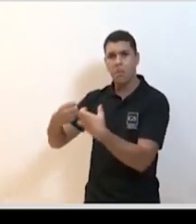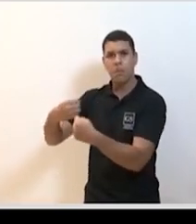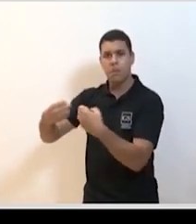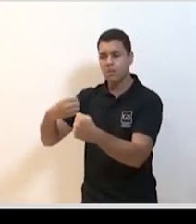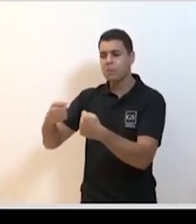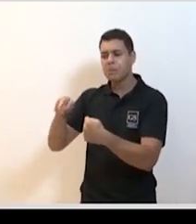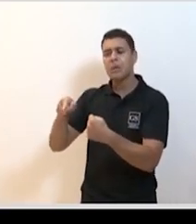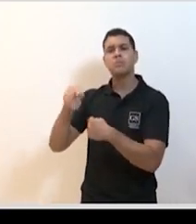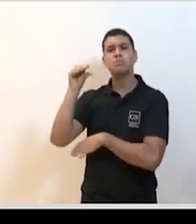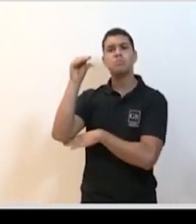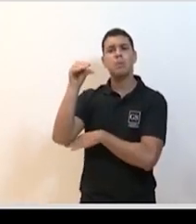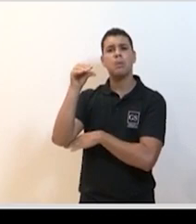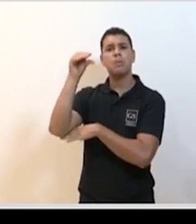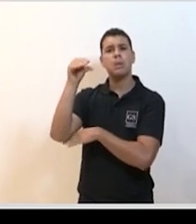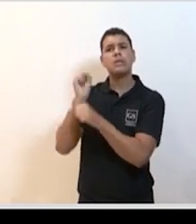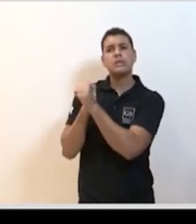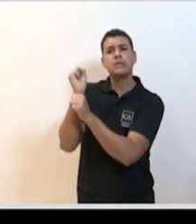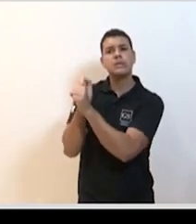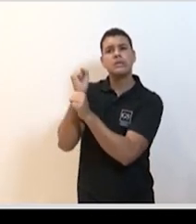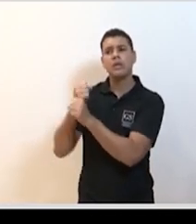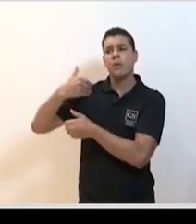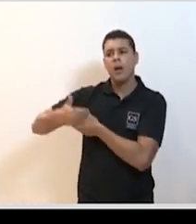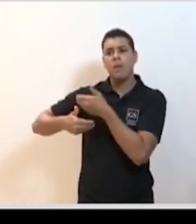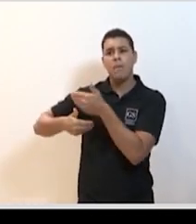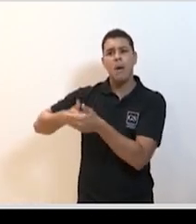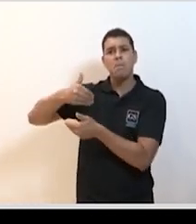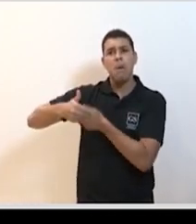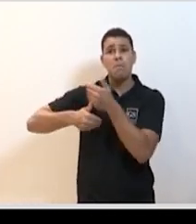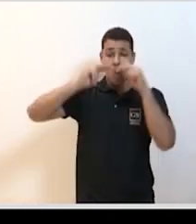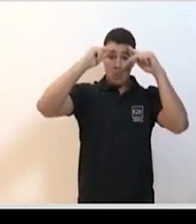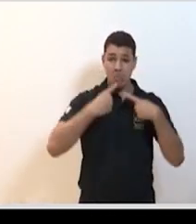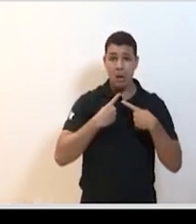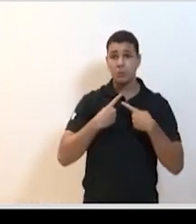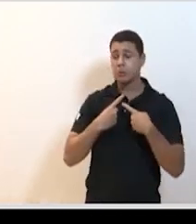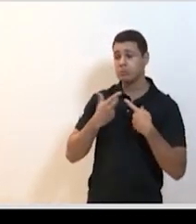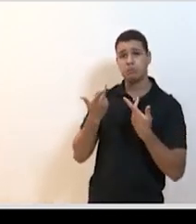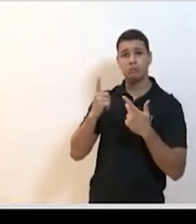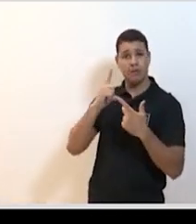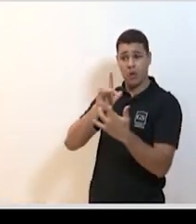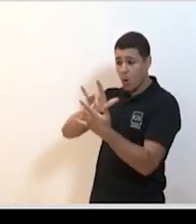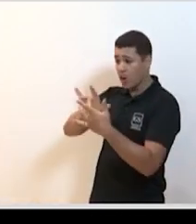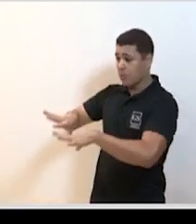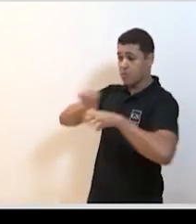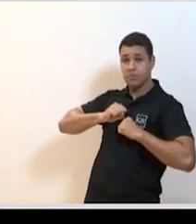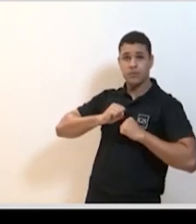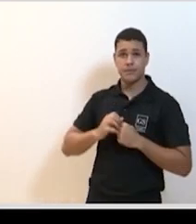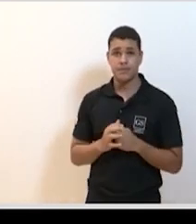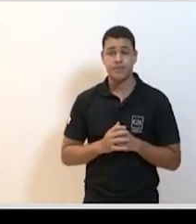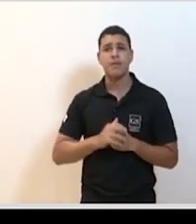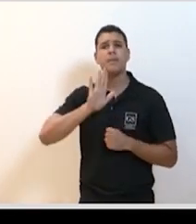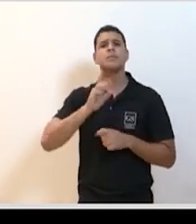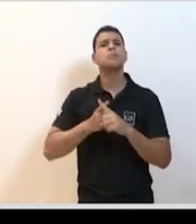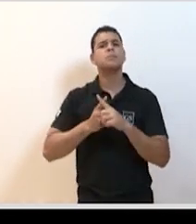importância do ponto de vista epidemiológico na transmissão para o ser humano. Mas sempre a origem parecia ser o morcego. Por quê? Porque esses